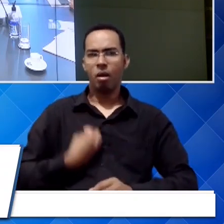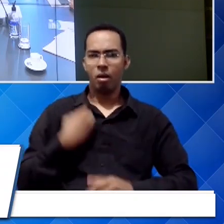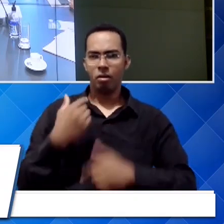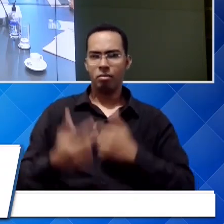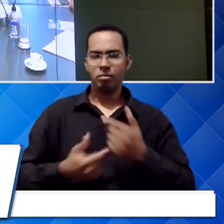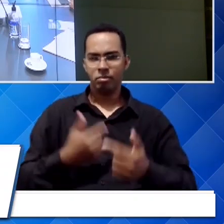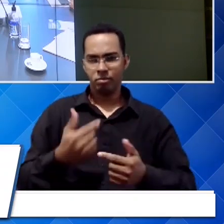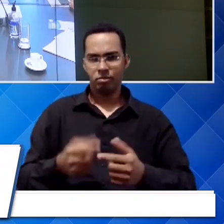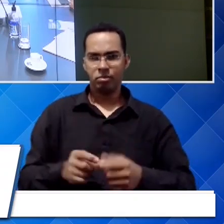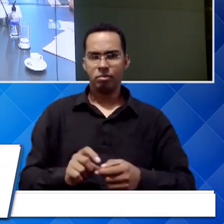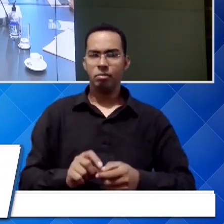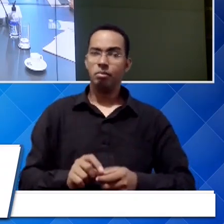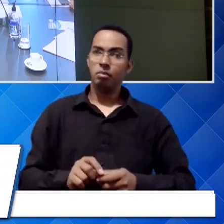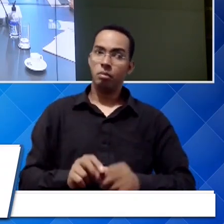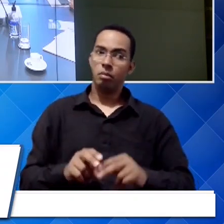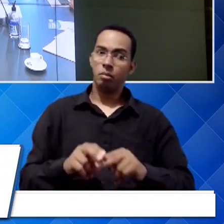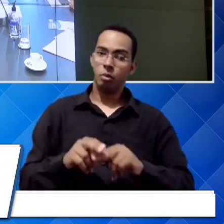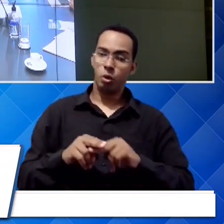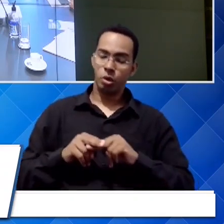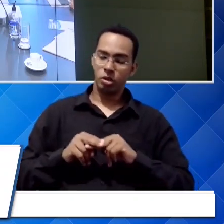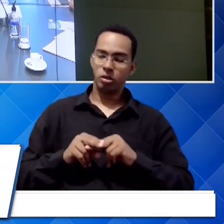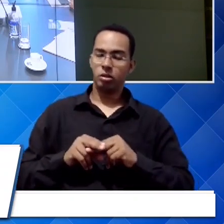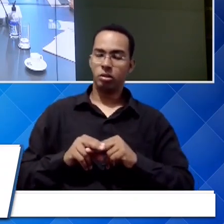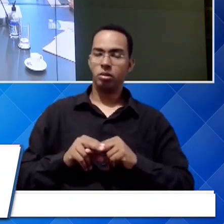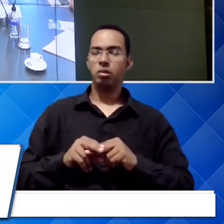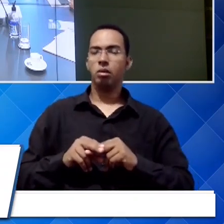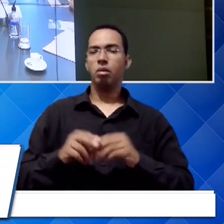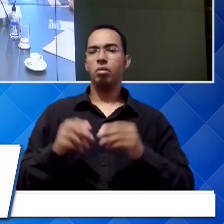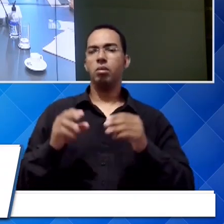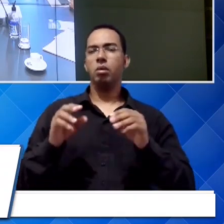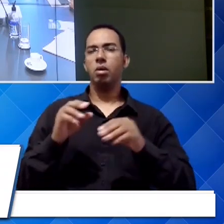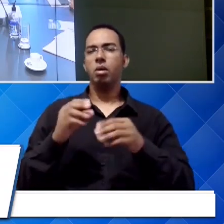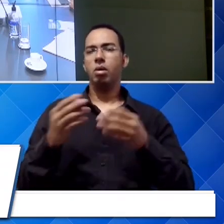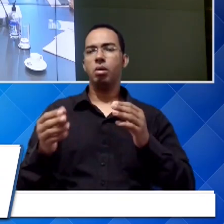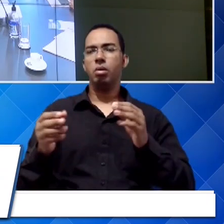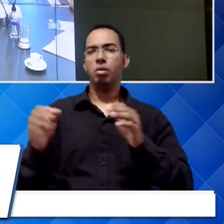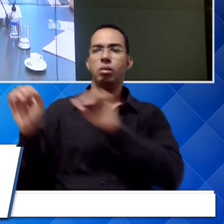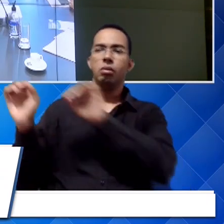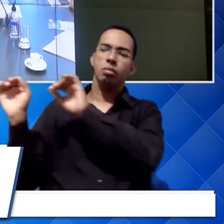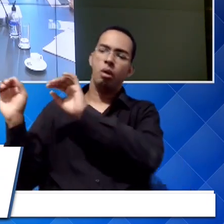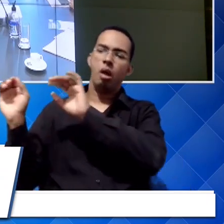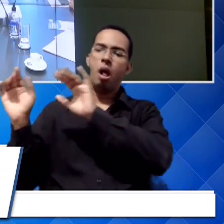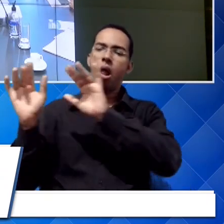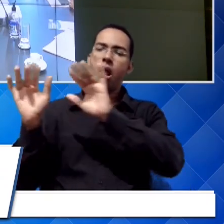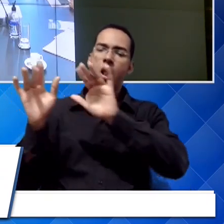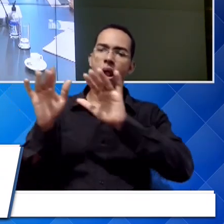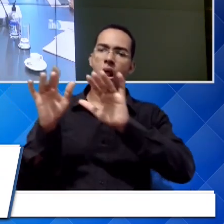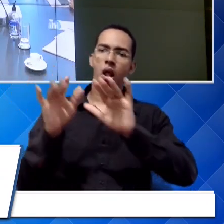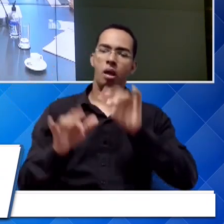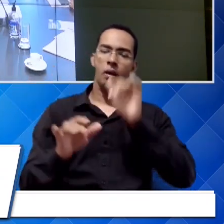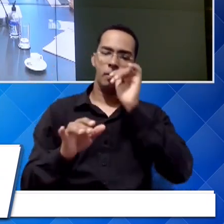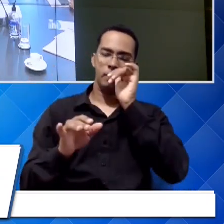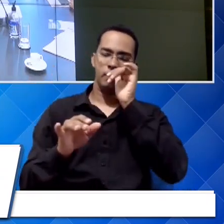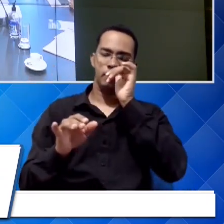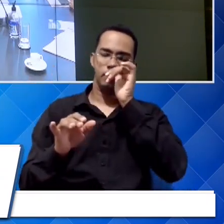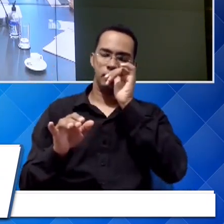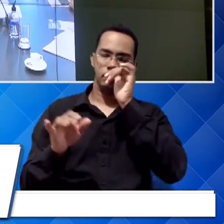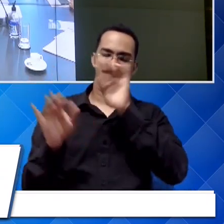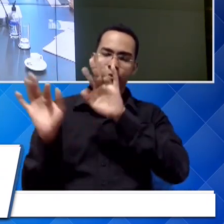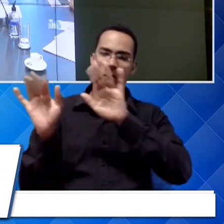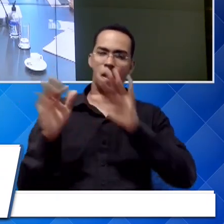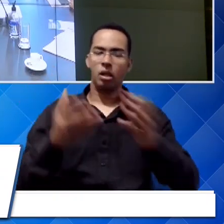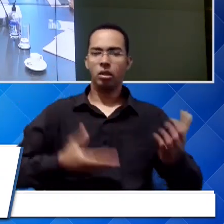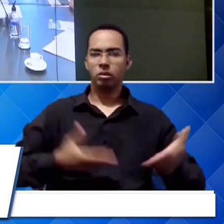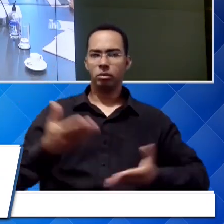E com isso, despencou-se a demanda dos serviços